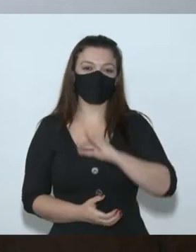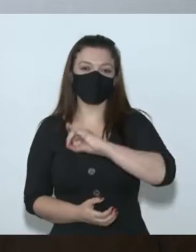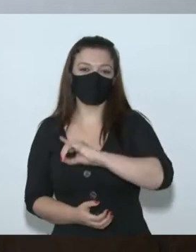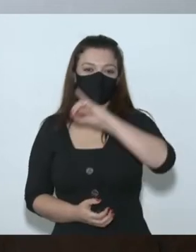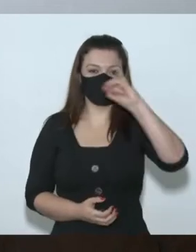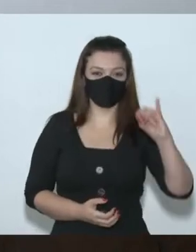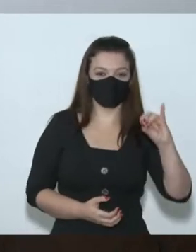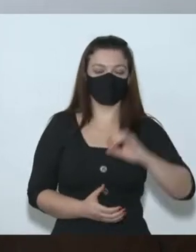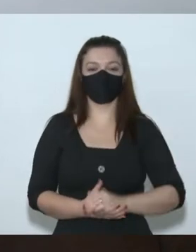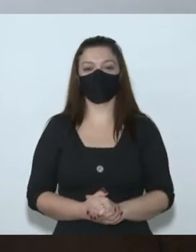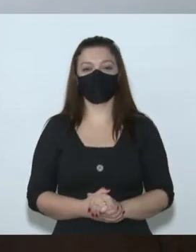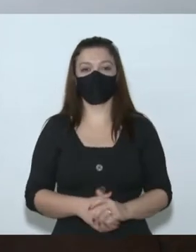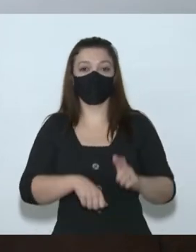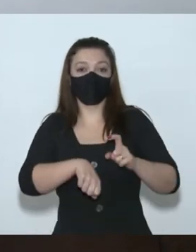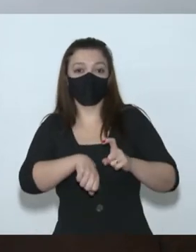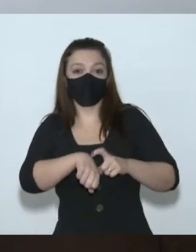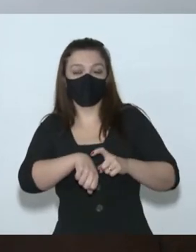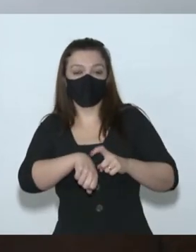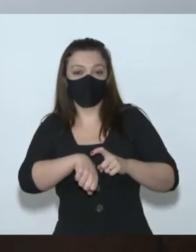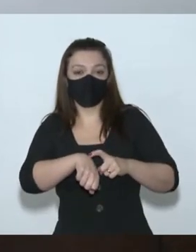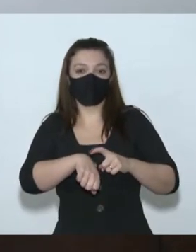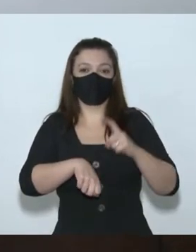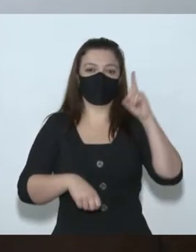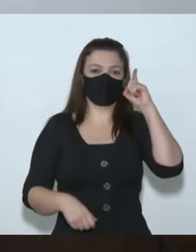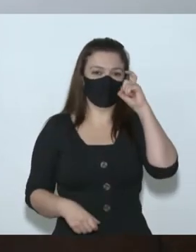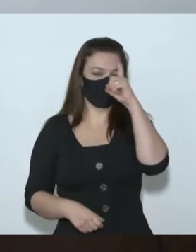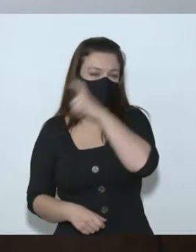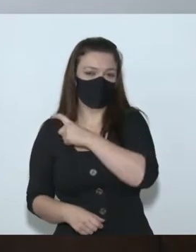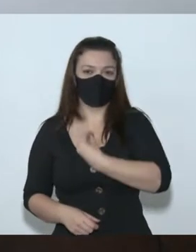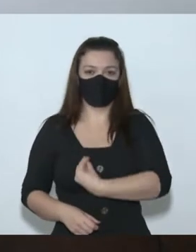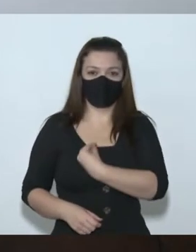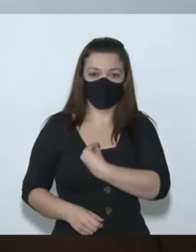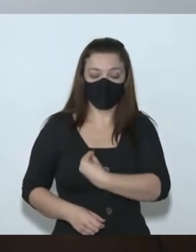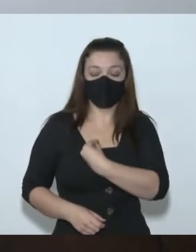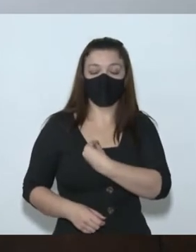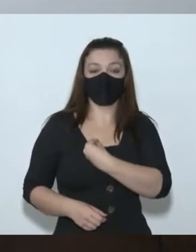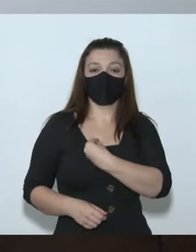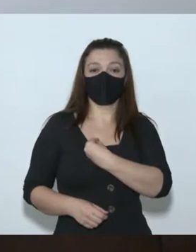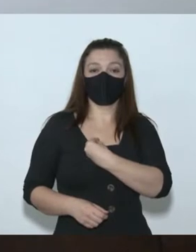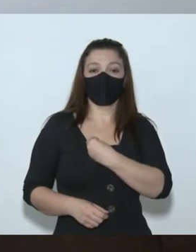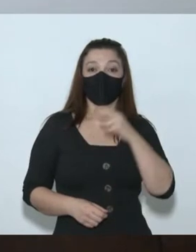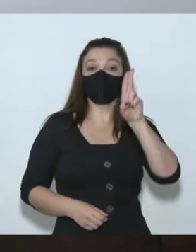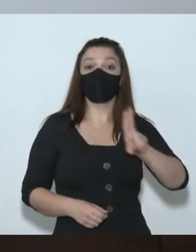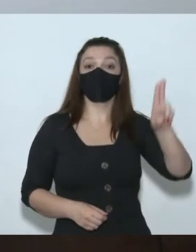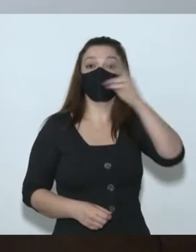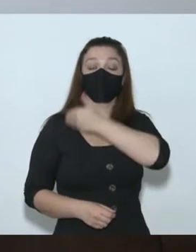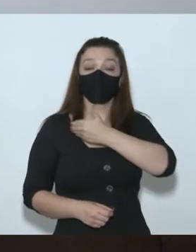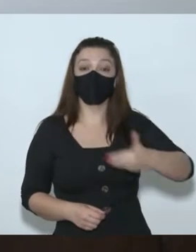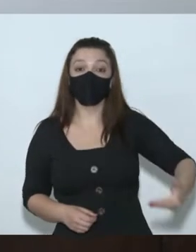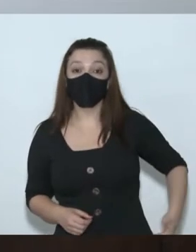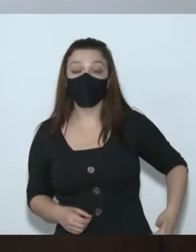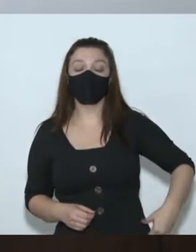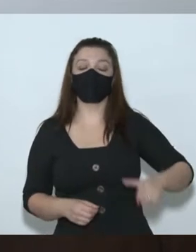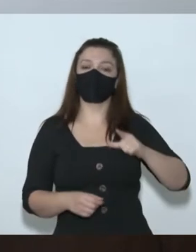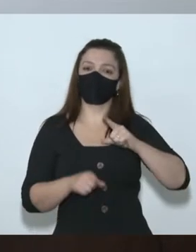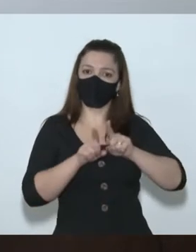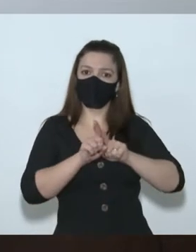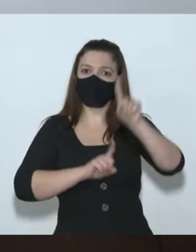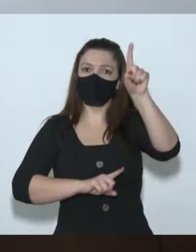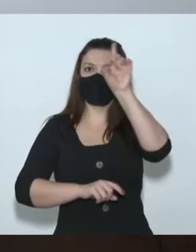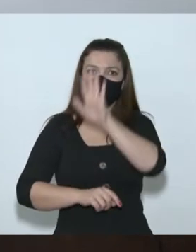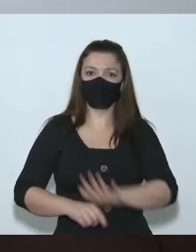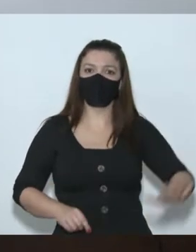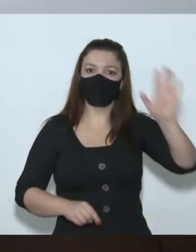Olá, nesse momento dramático de pandemia em que estamos vivendo, a Universidade Pública Brasileira tem feito a diferença, está mostrando a que veio, tem